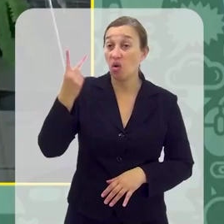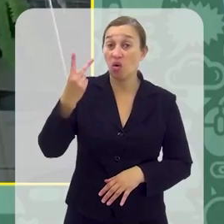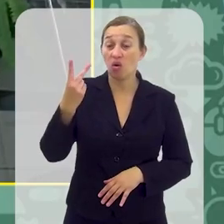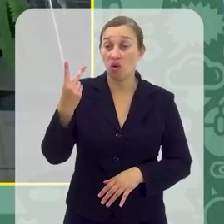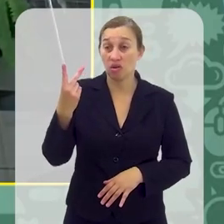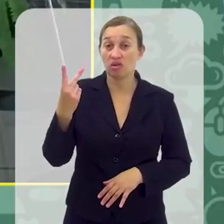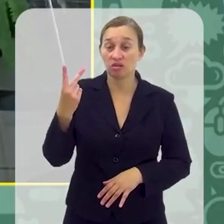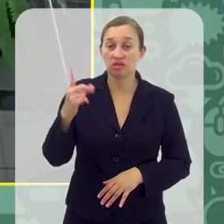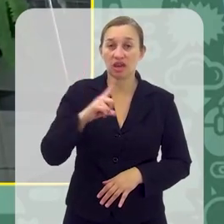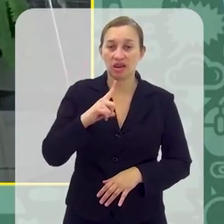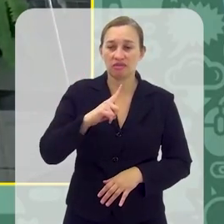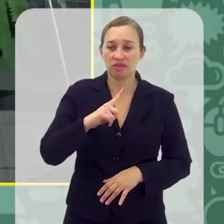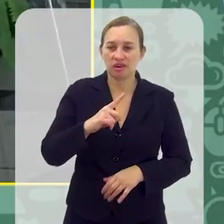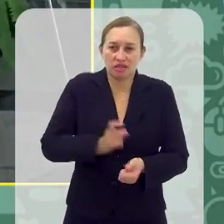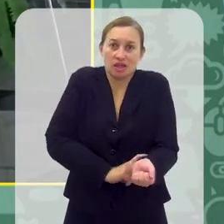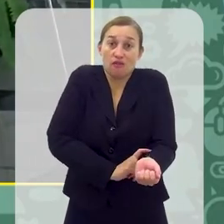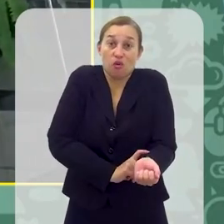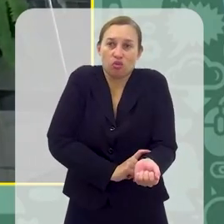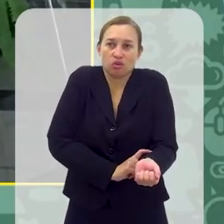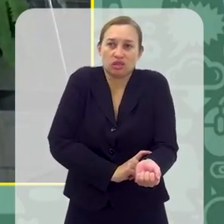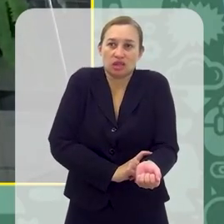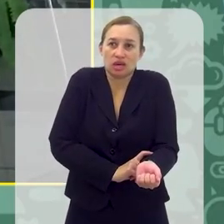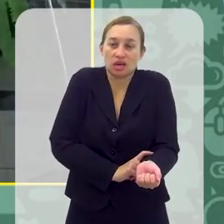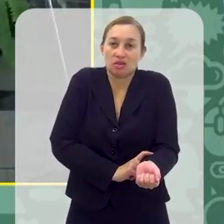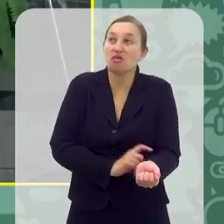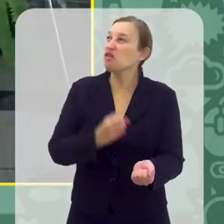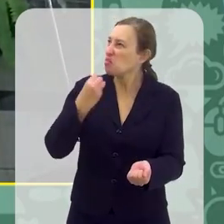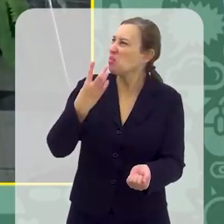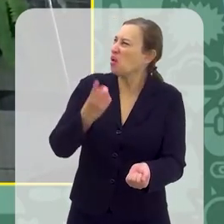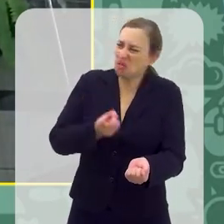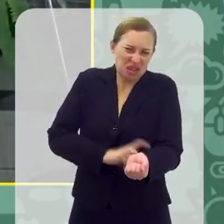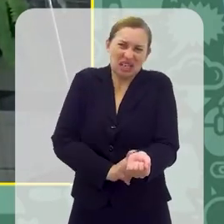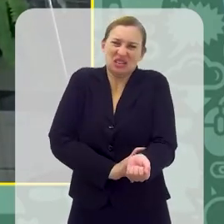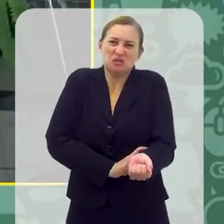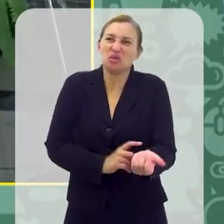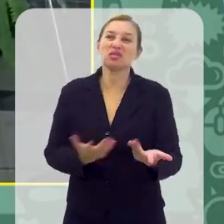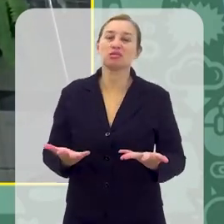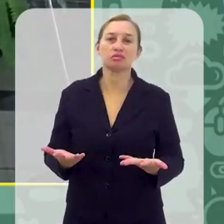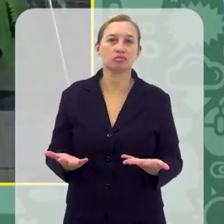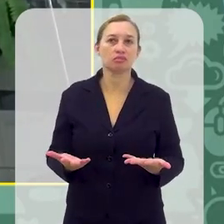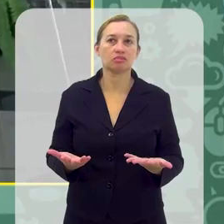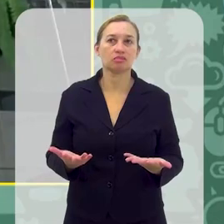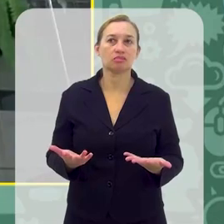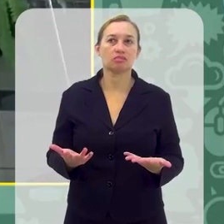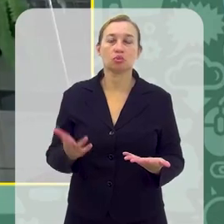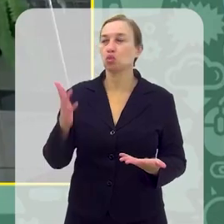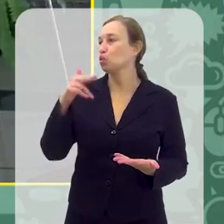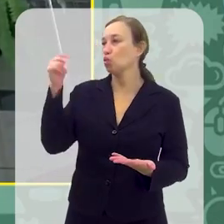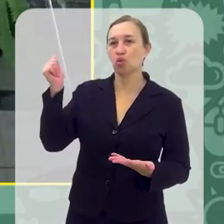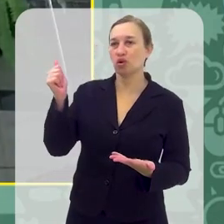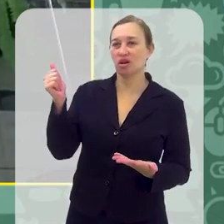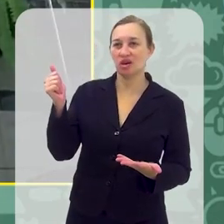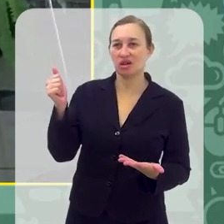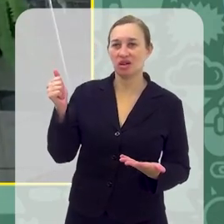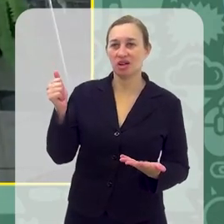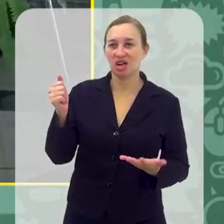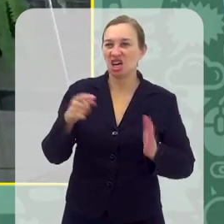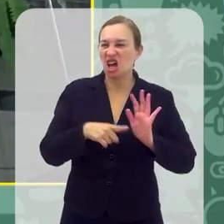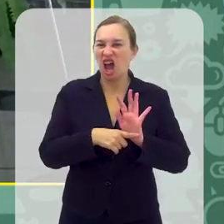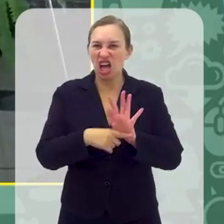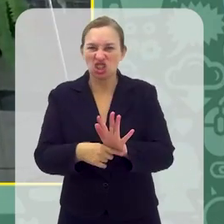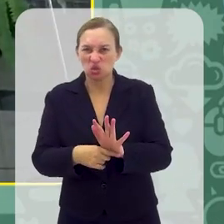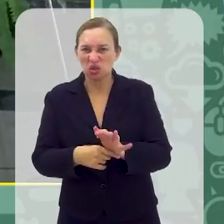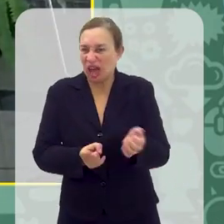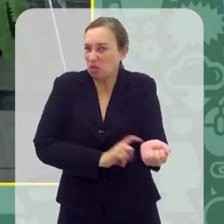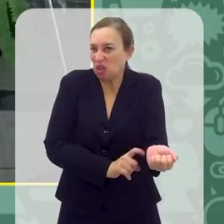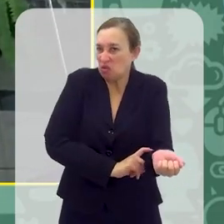entrar em pânico. Nunca, nunca, você fala assim, nossa, valeu a pena ter ficado desesperado. Desespero, ele não ajuda, o